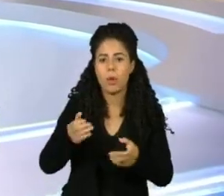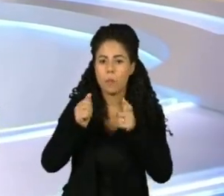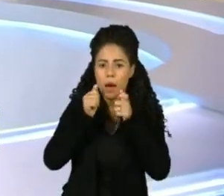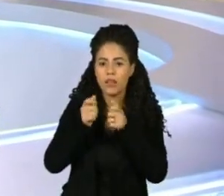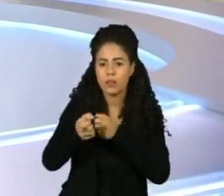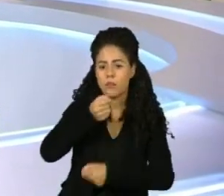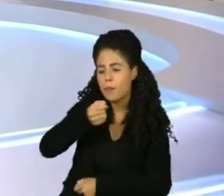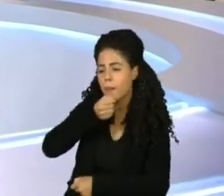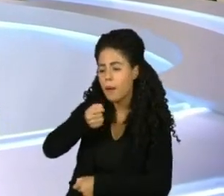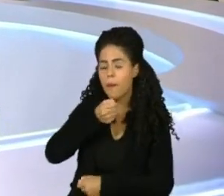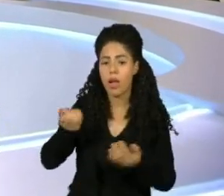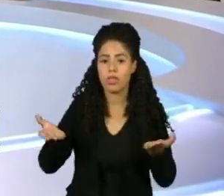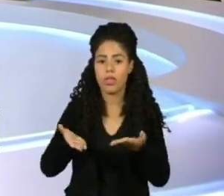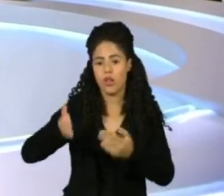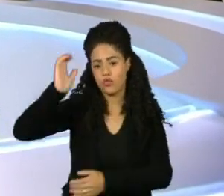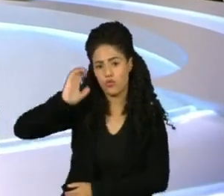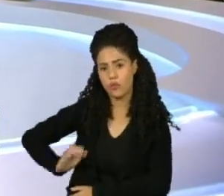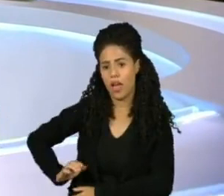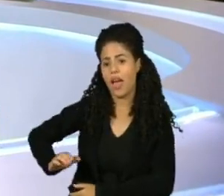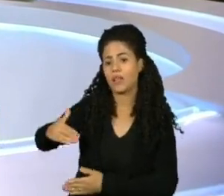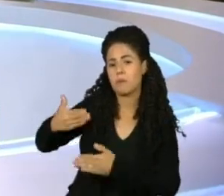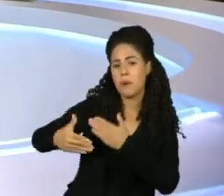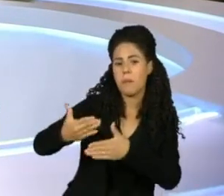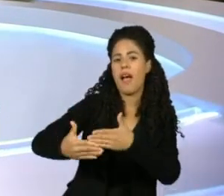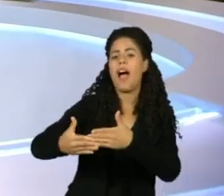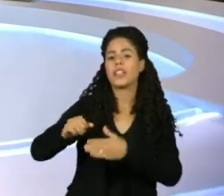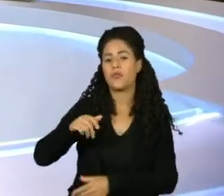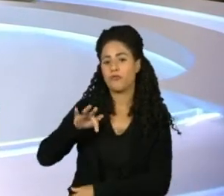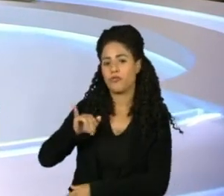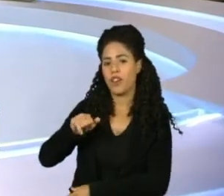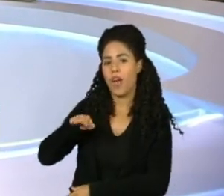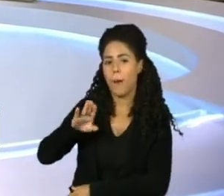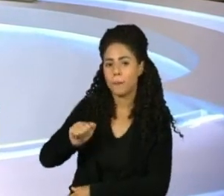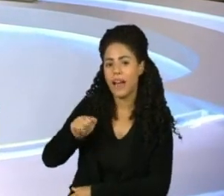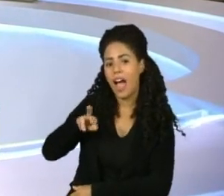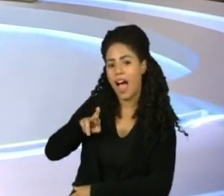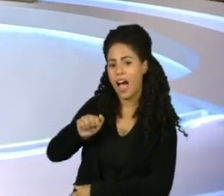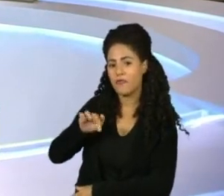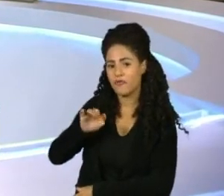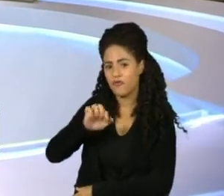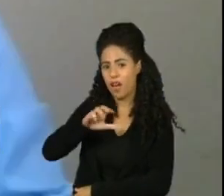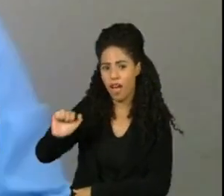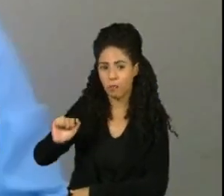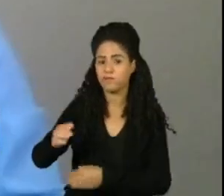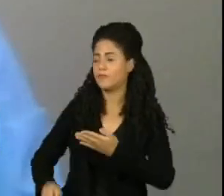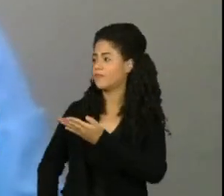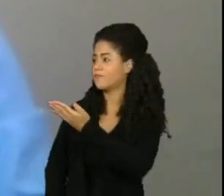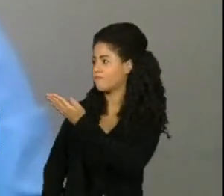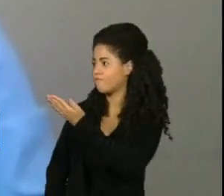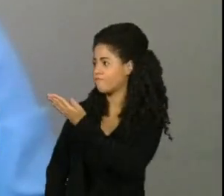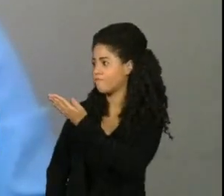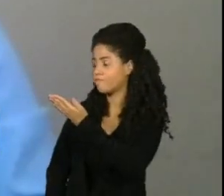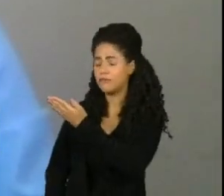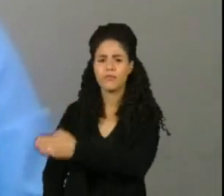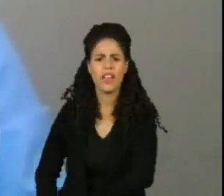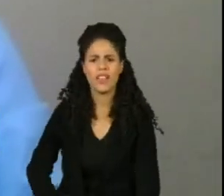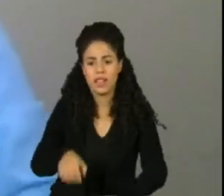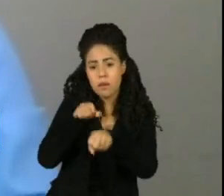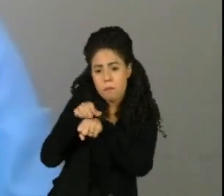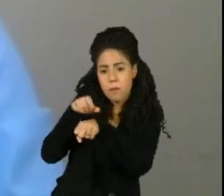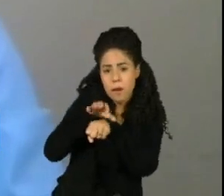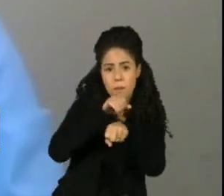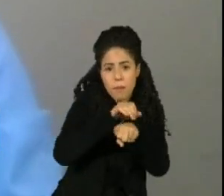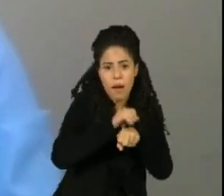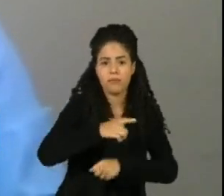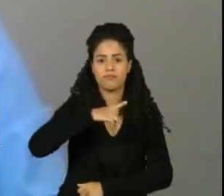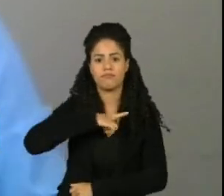o coordenador do curso de defesa cibernética da FIAP, Rafael da Silva Santos. Nós temos algumas dicas que a gente possa